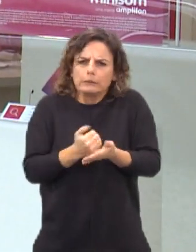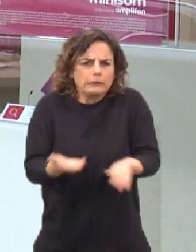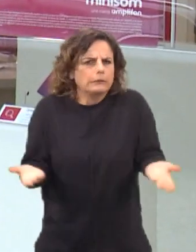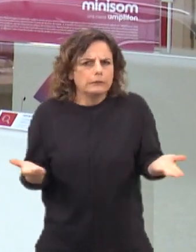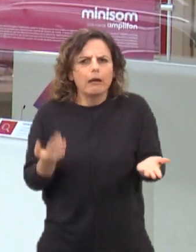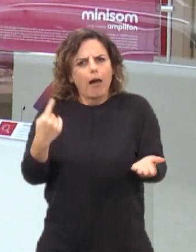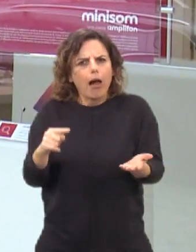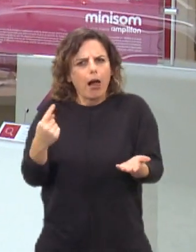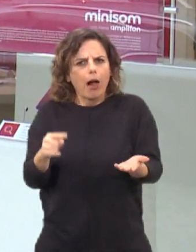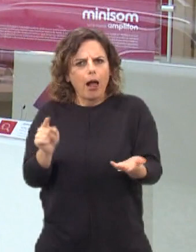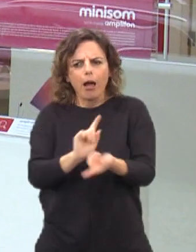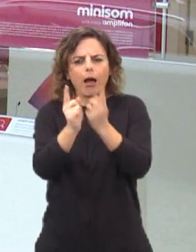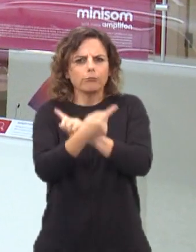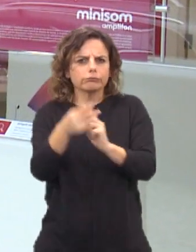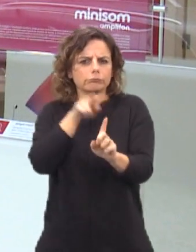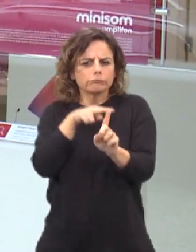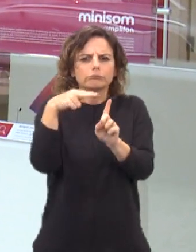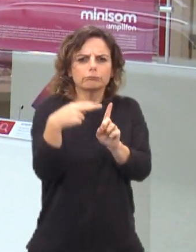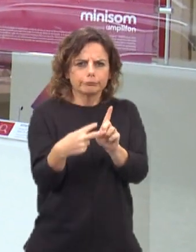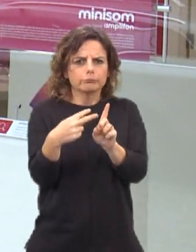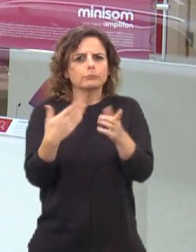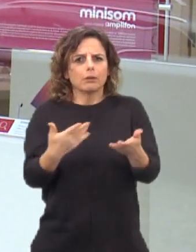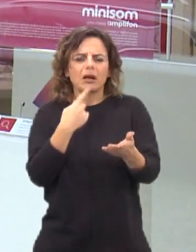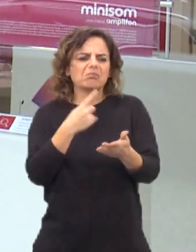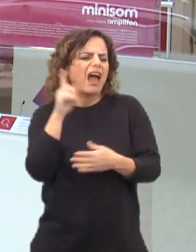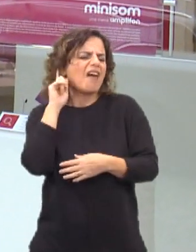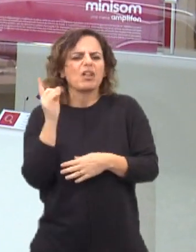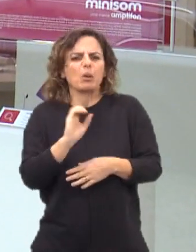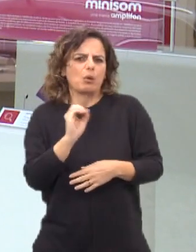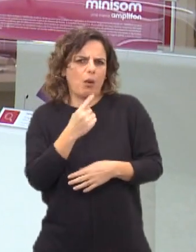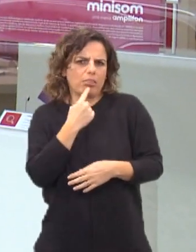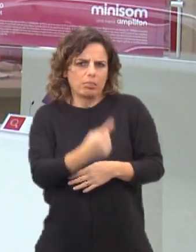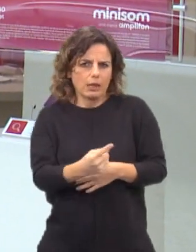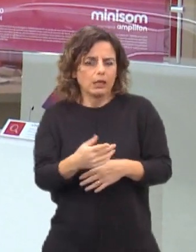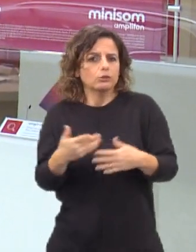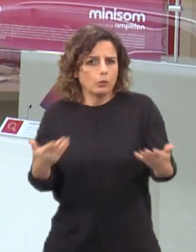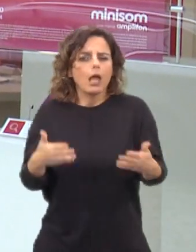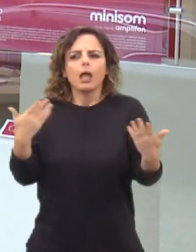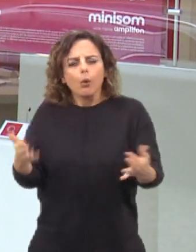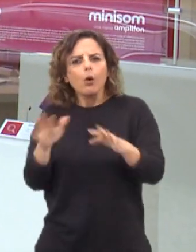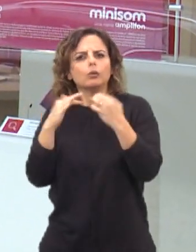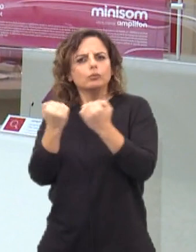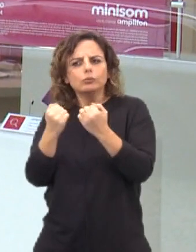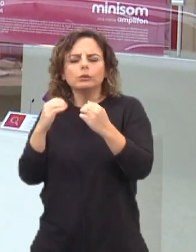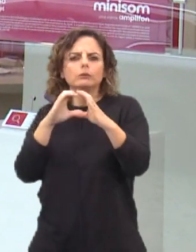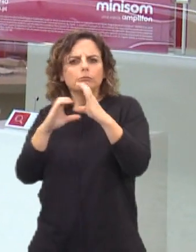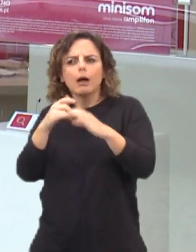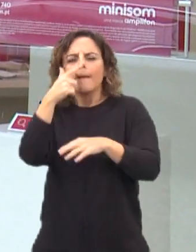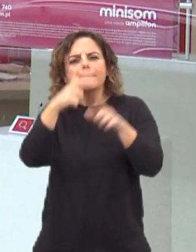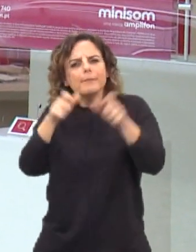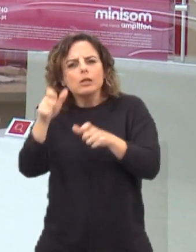um ponto de vista contraditório, que hoje em dia se desvaloriza e, com o imediatismo, as pessoas têm, de facto,